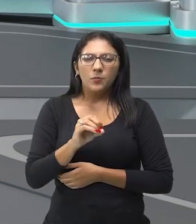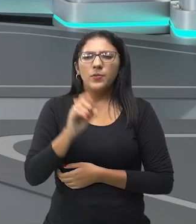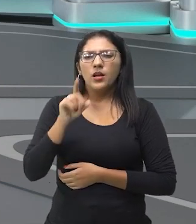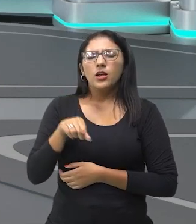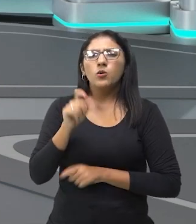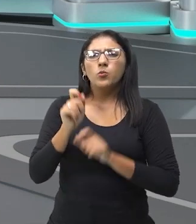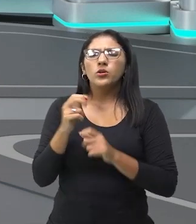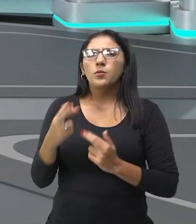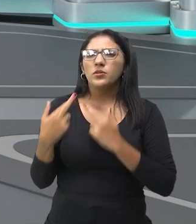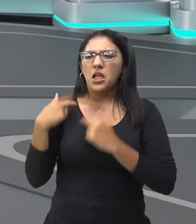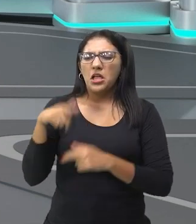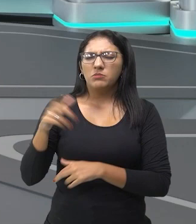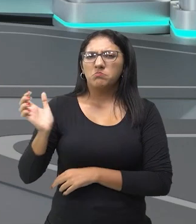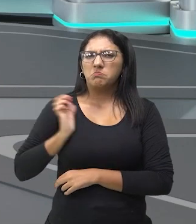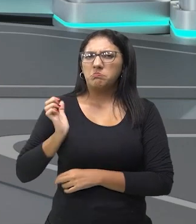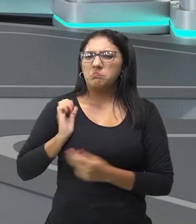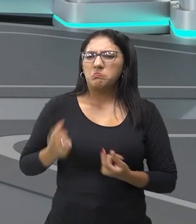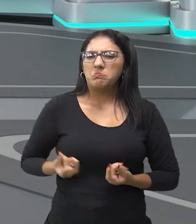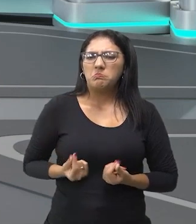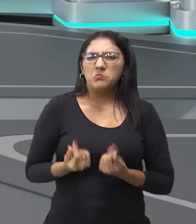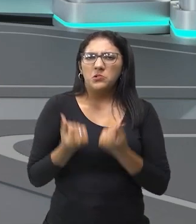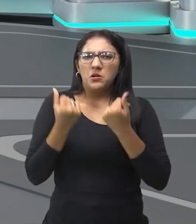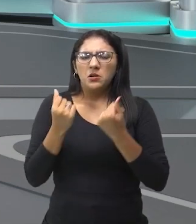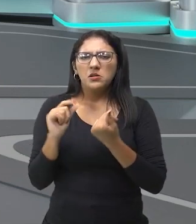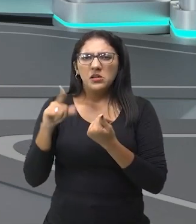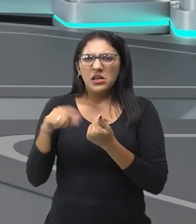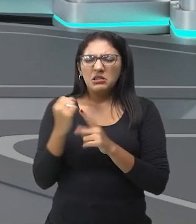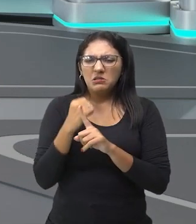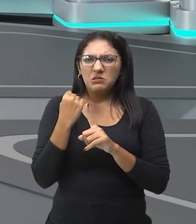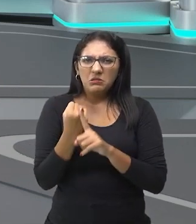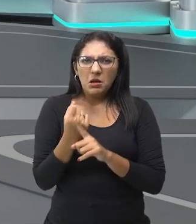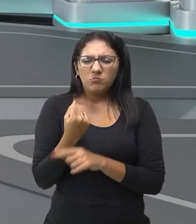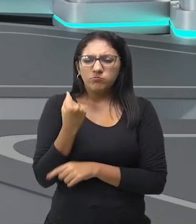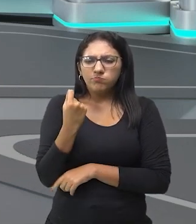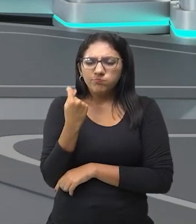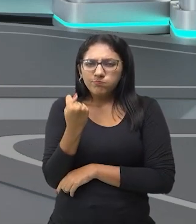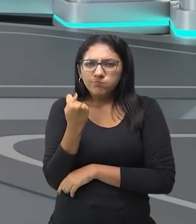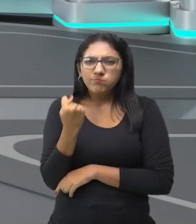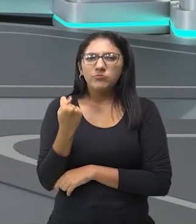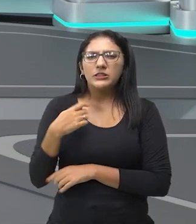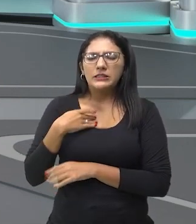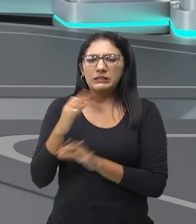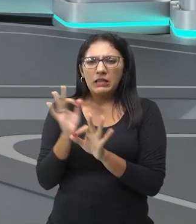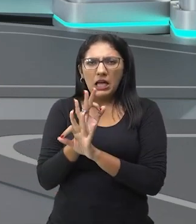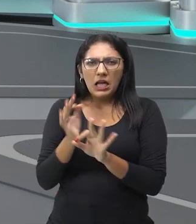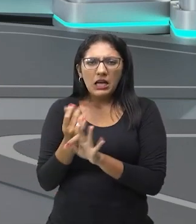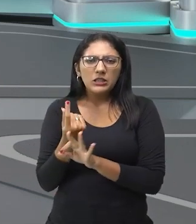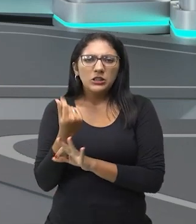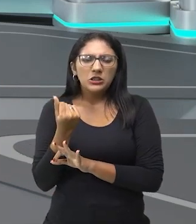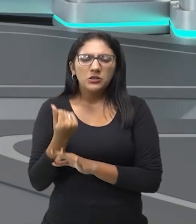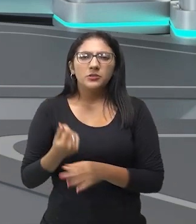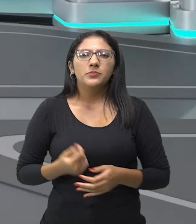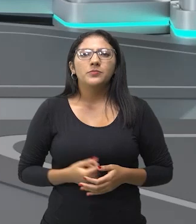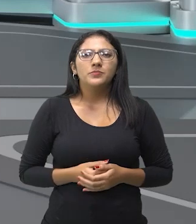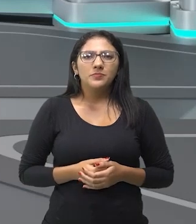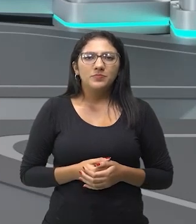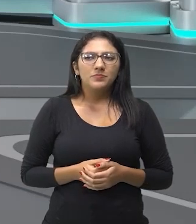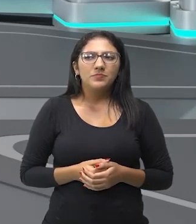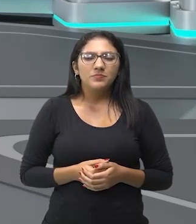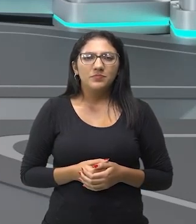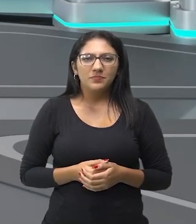comerciante, muito conservador, avarento. Vamos trazê-lo novamente?